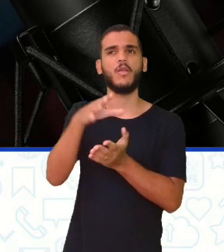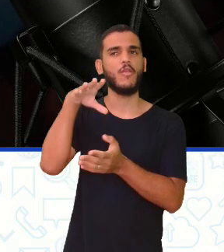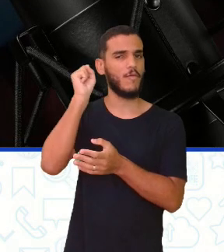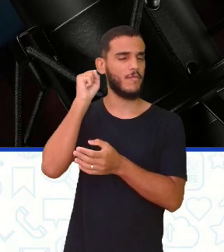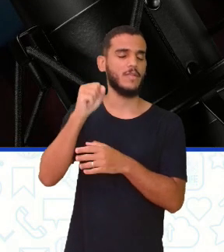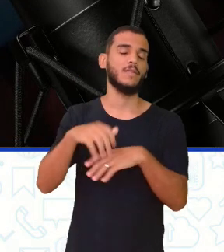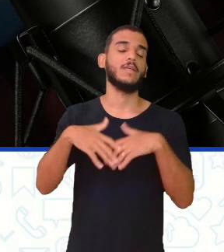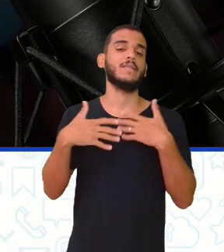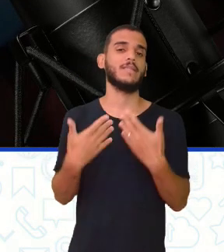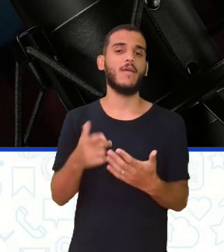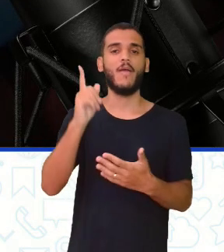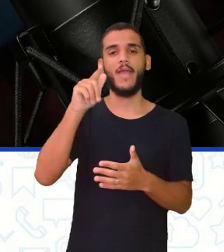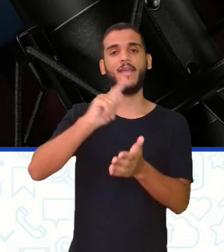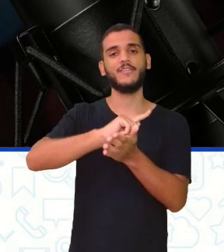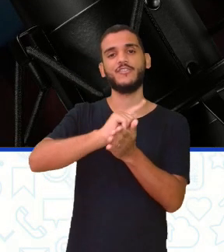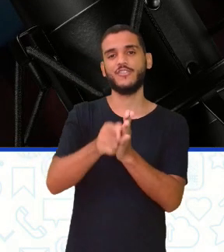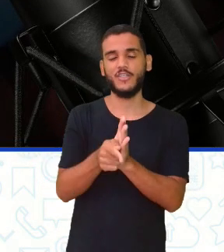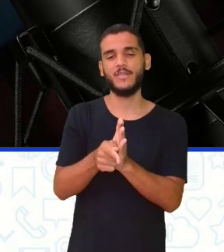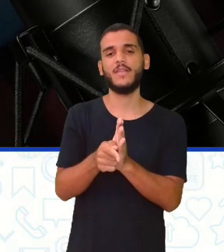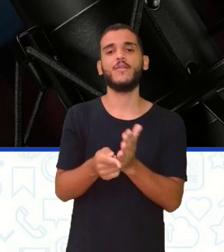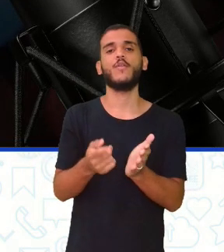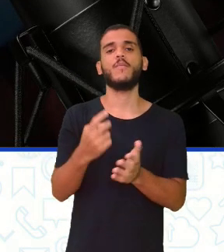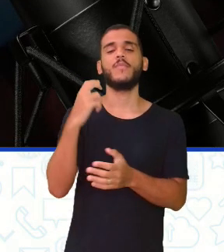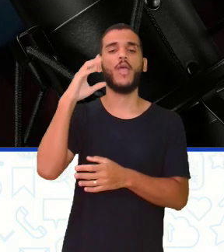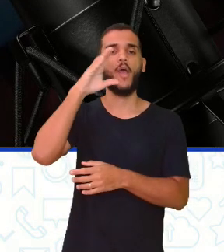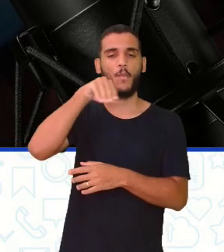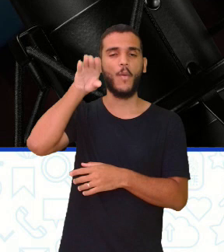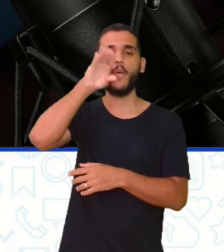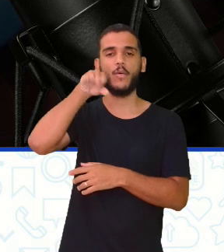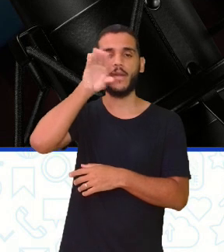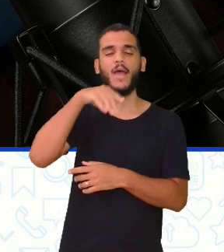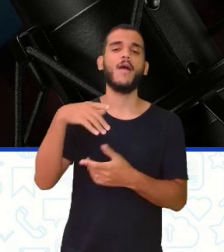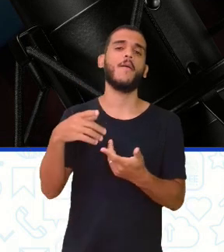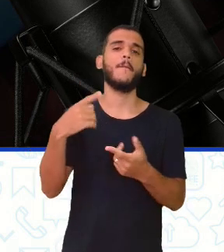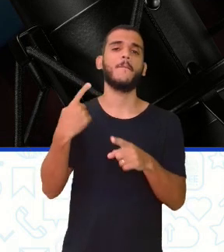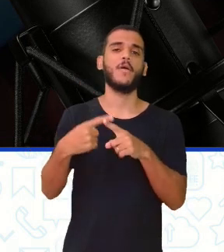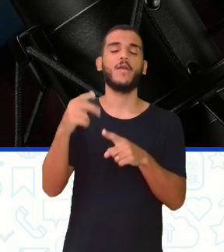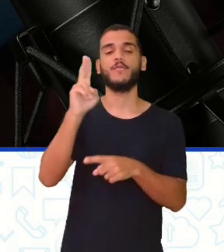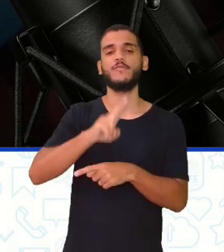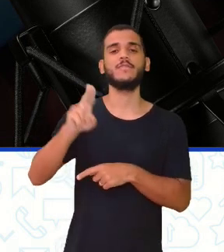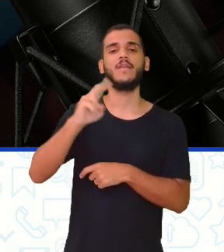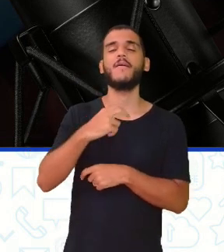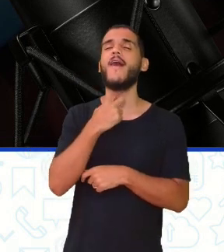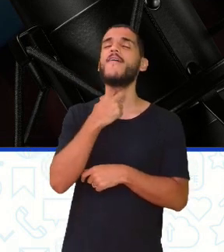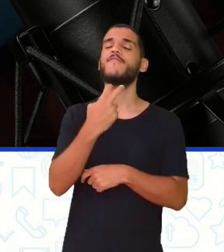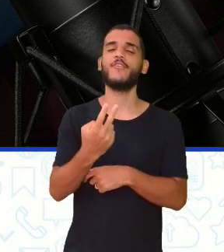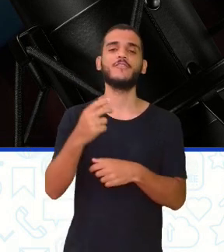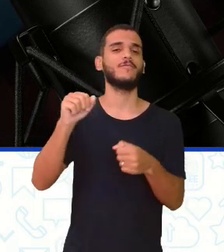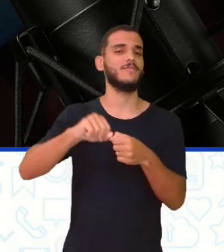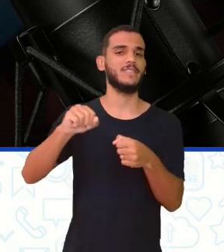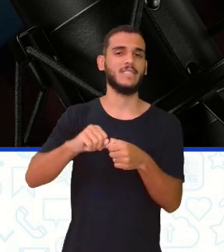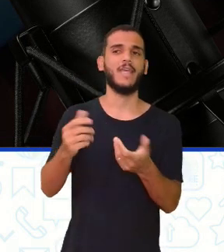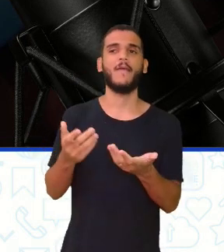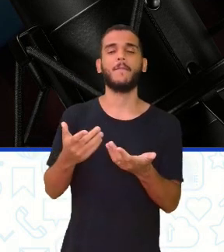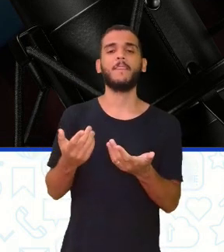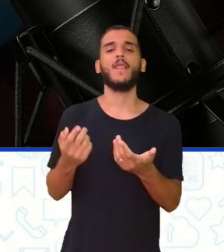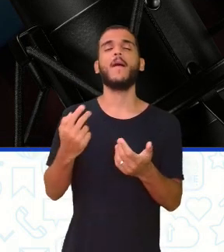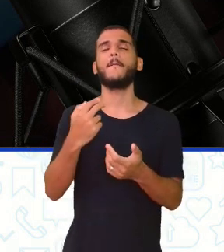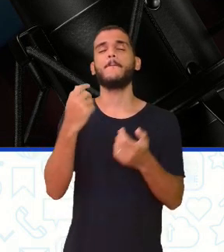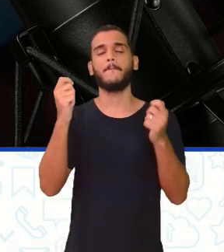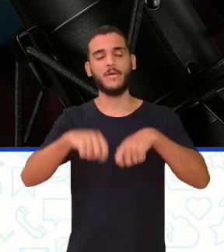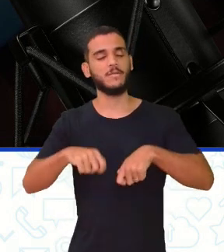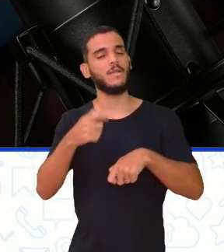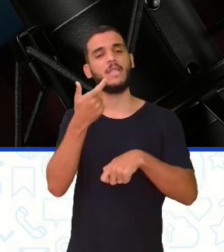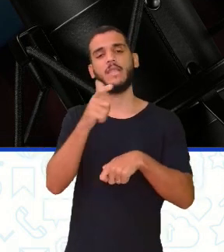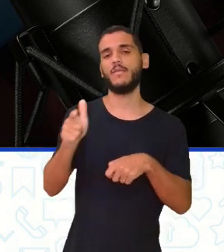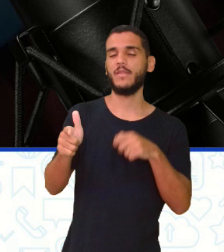É um gênero oral. Os gêneros orais são aqueles em que usamos a voz para realizar e pode ou não ter um correspondente escrito.